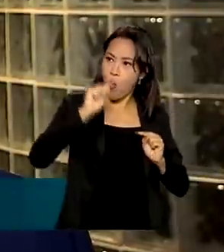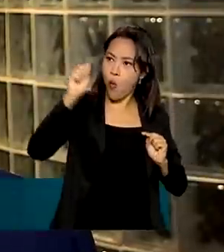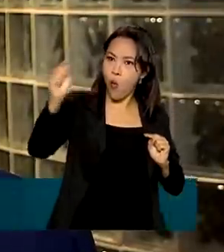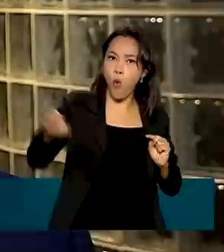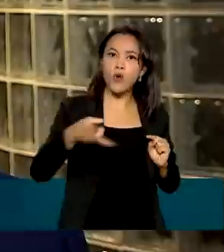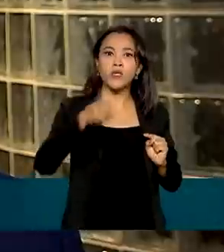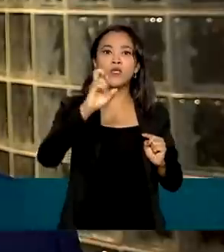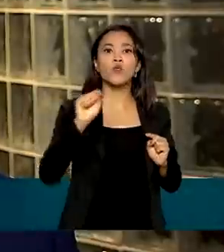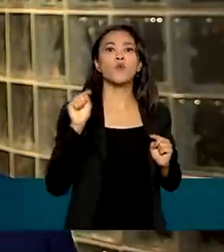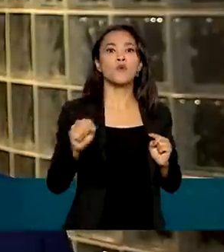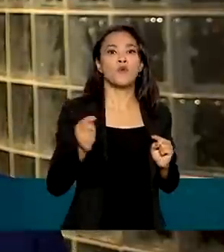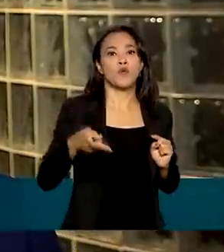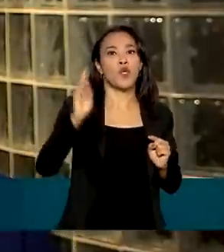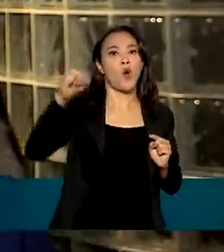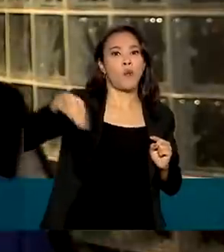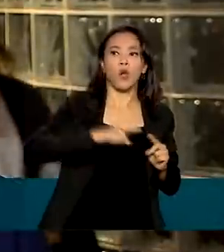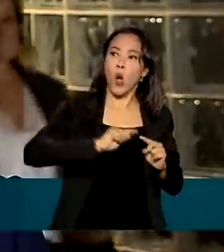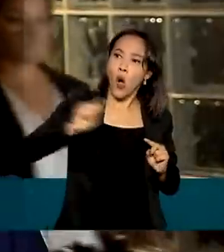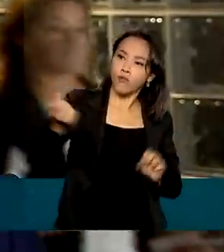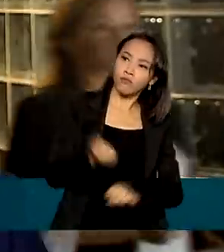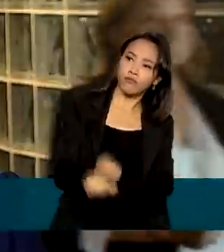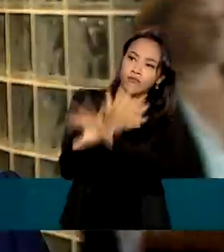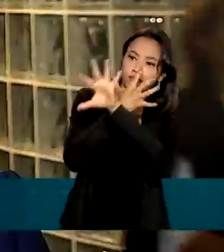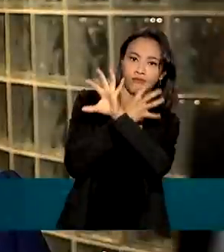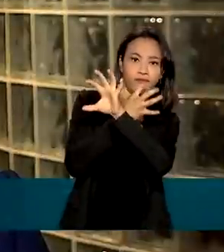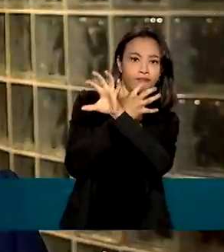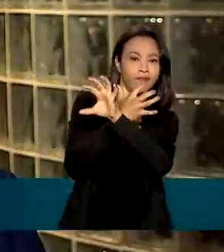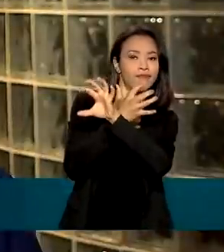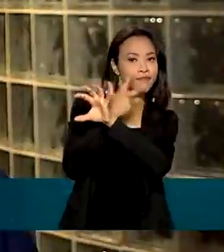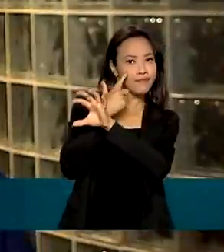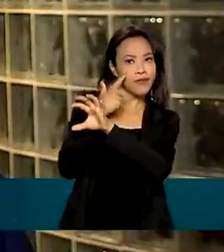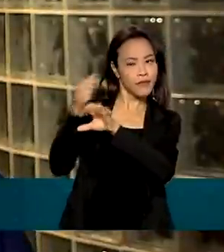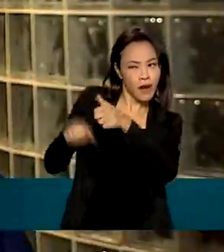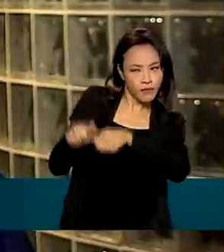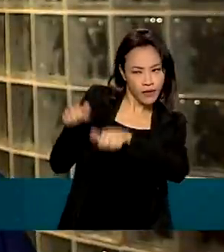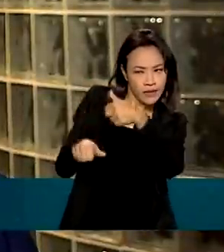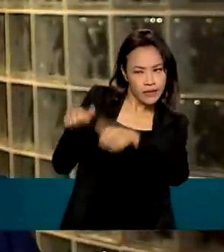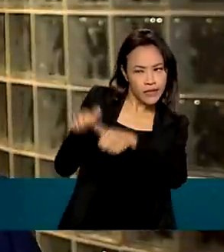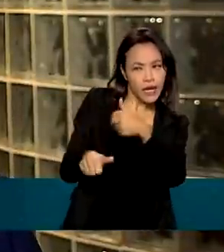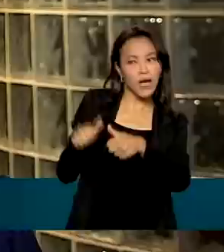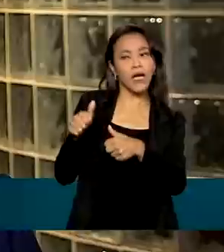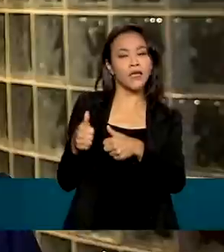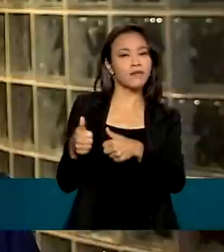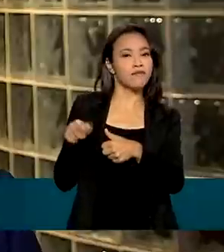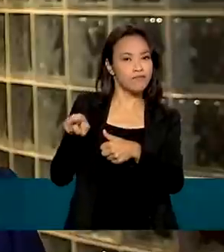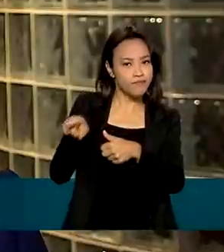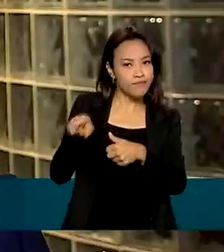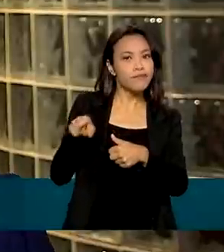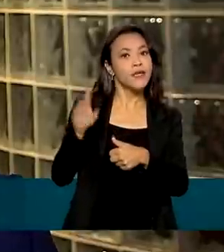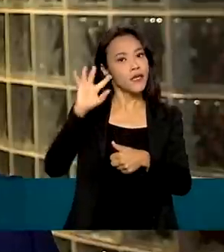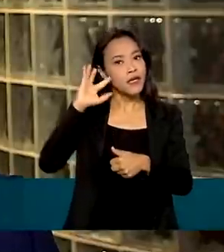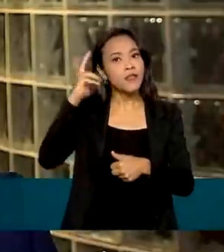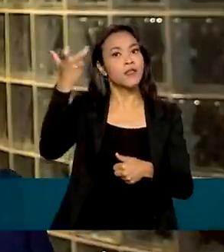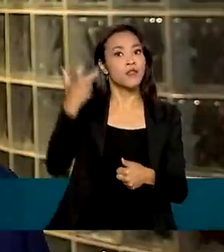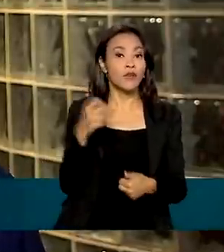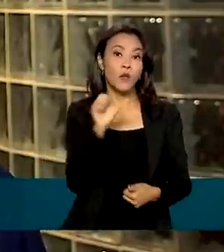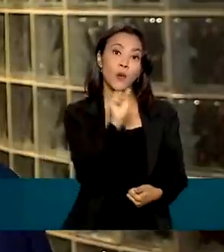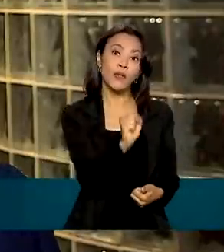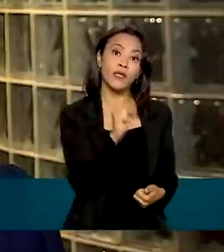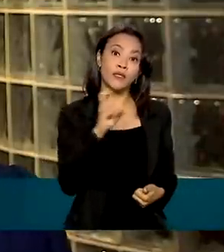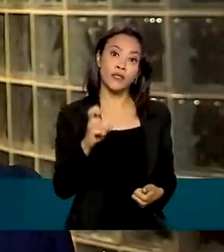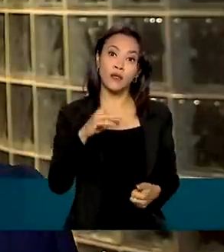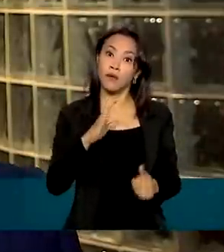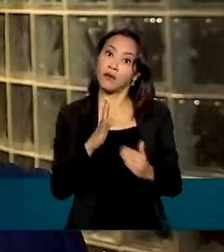5 mil quilômetros de distância, podendo fazer uma análise segura, consistente e resolvendo talvez 85,